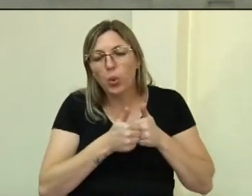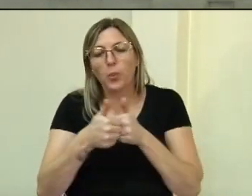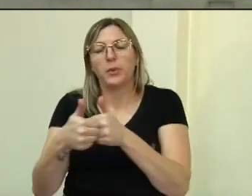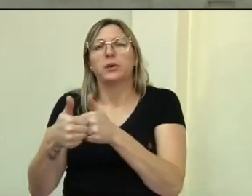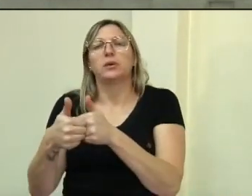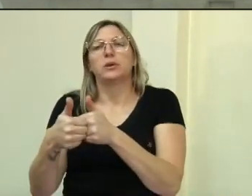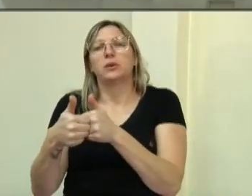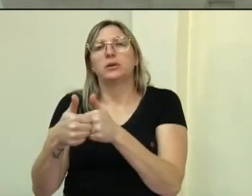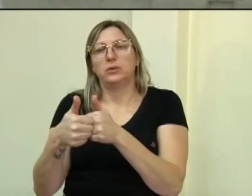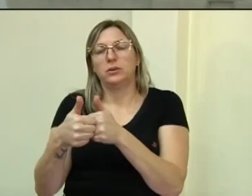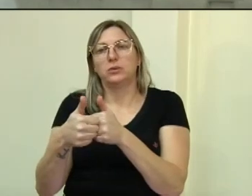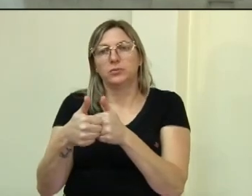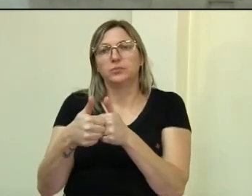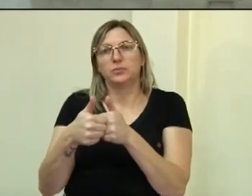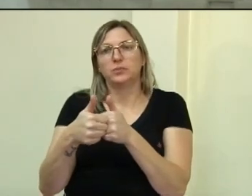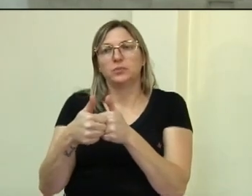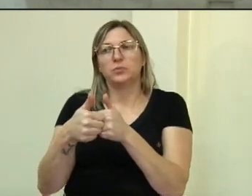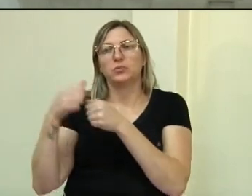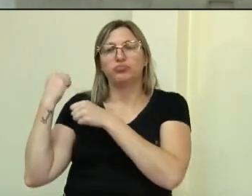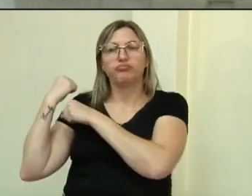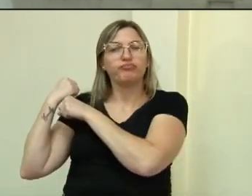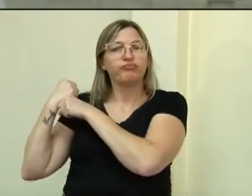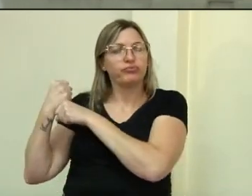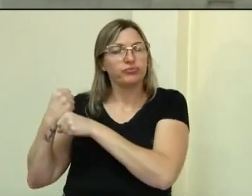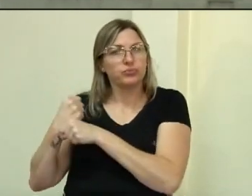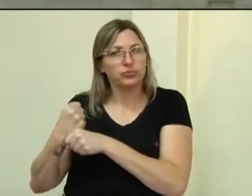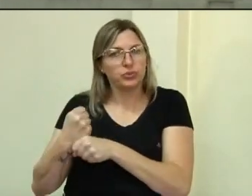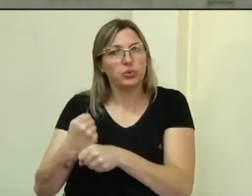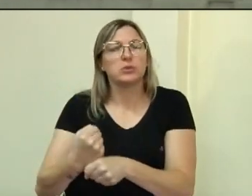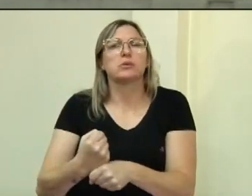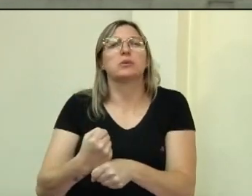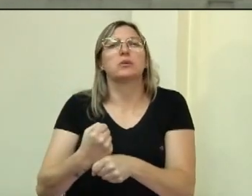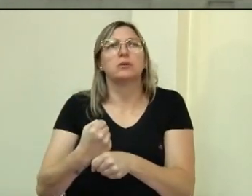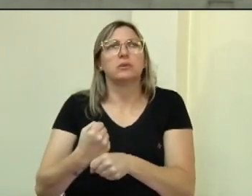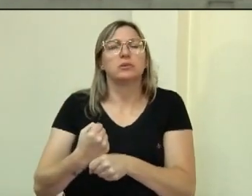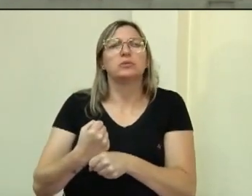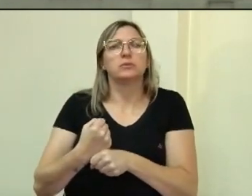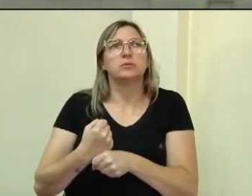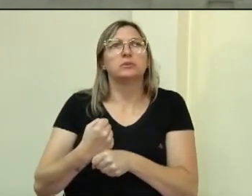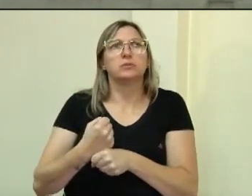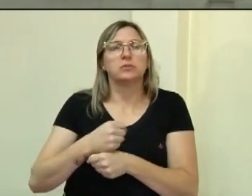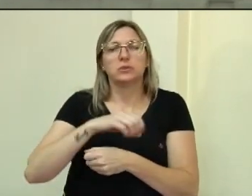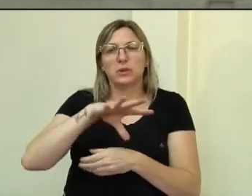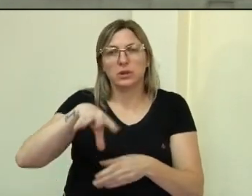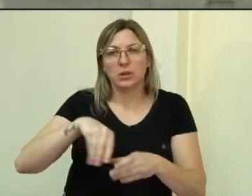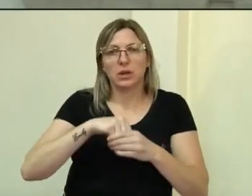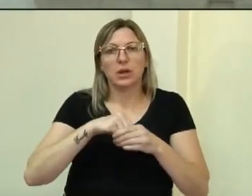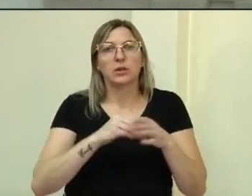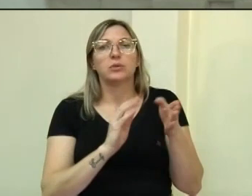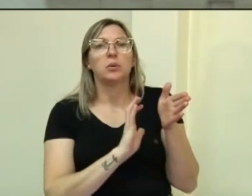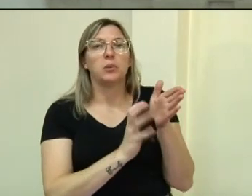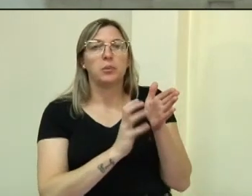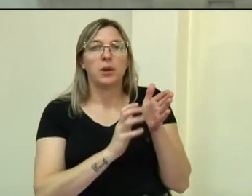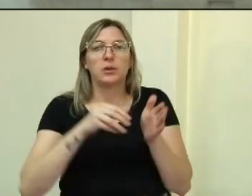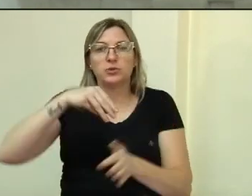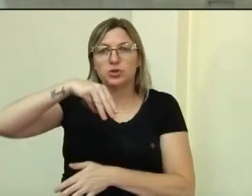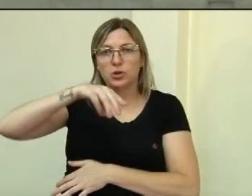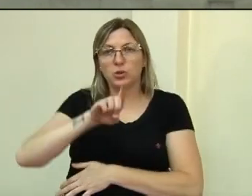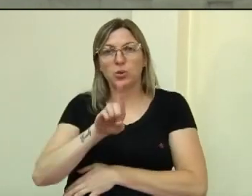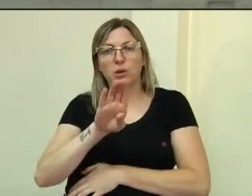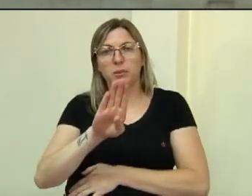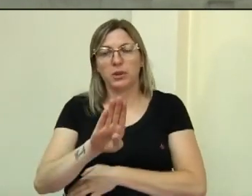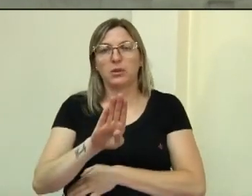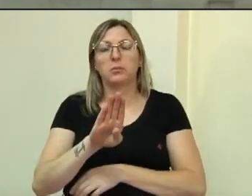nossa por muitos e muitos anos, seja dentro do partido do MDB, ou